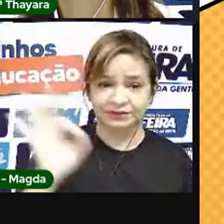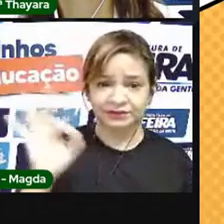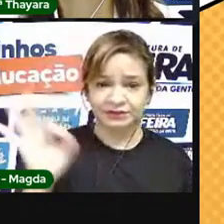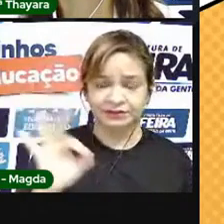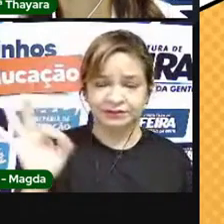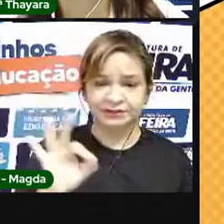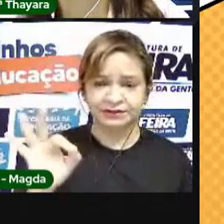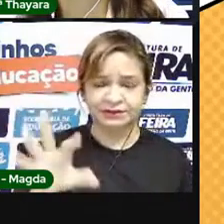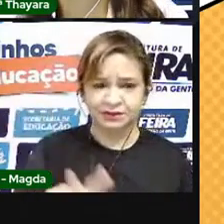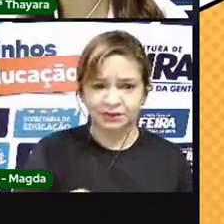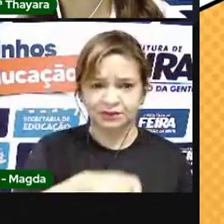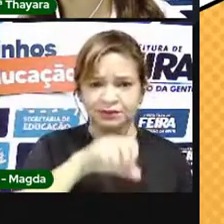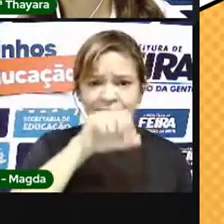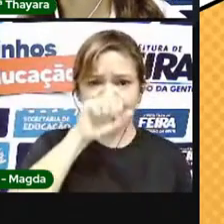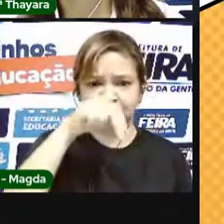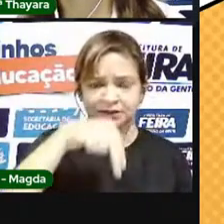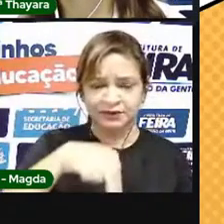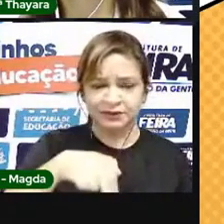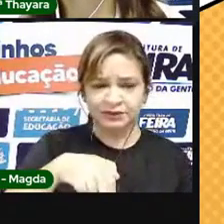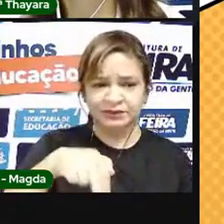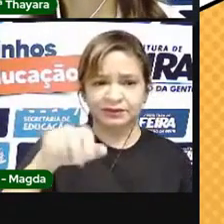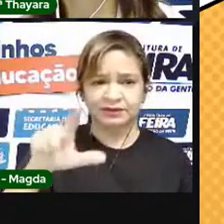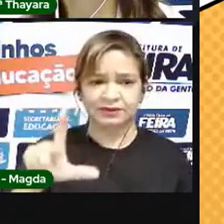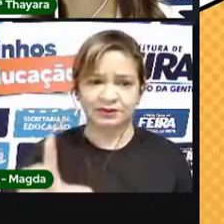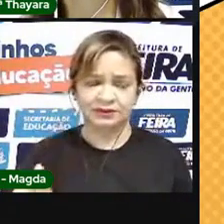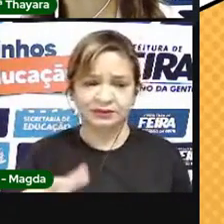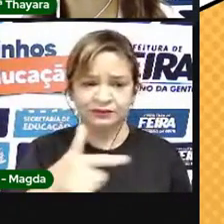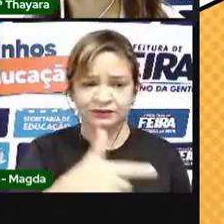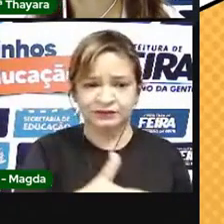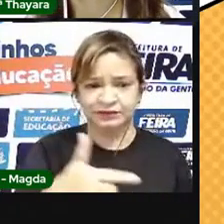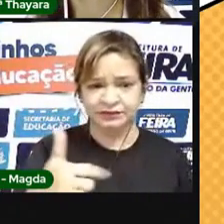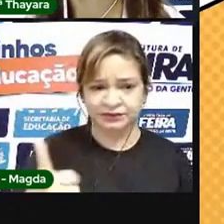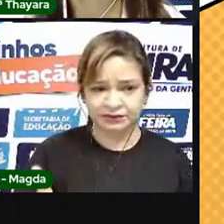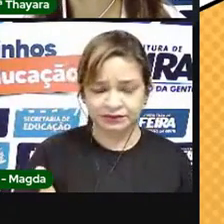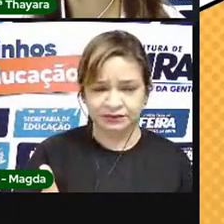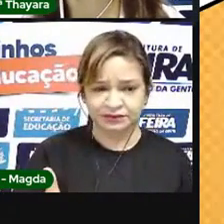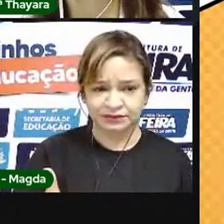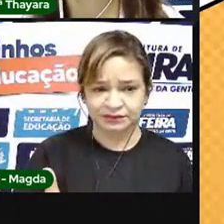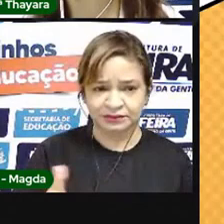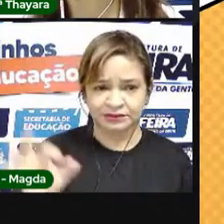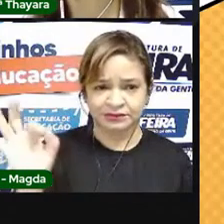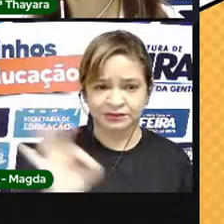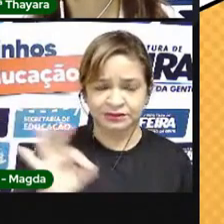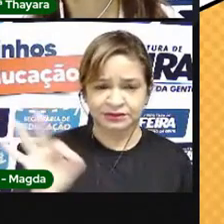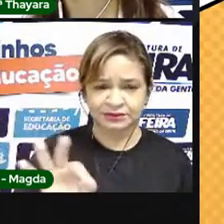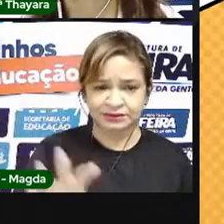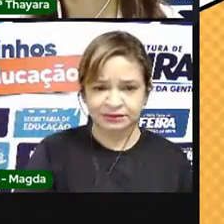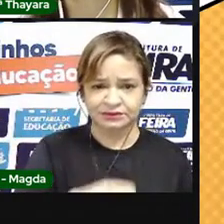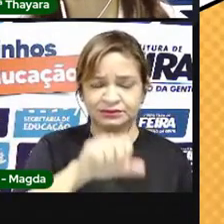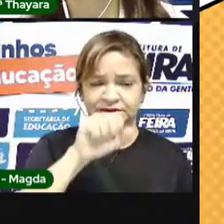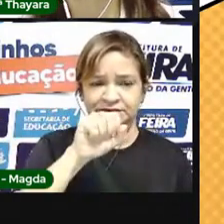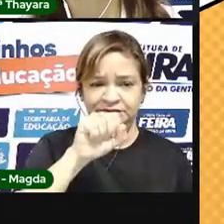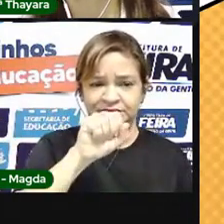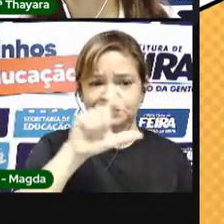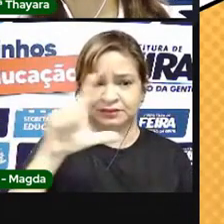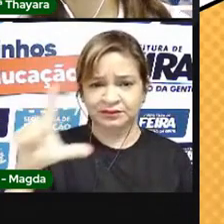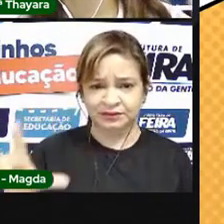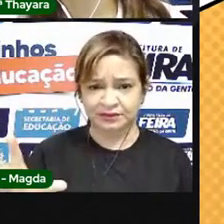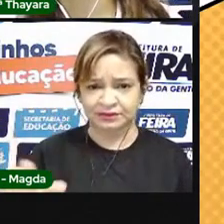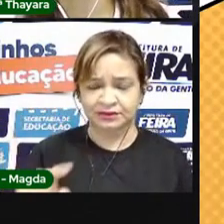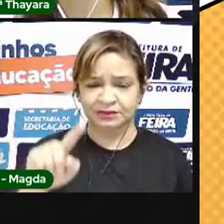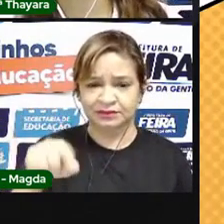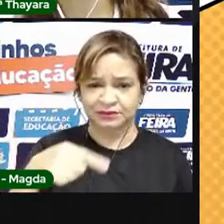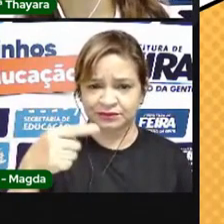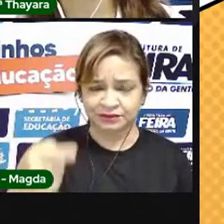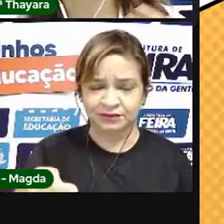por um gás que a gente chama de nitrogênio. 21% de oxigênio e 1% que sobra é de dióxido